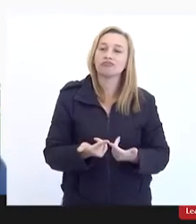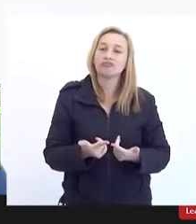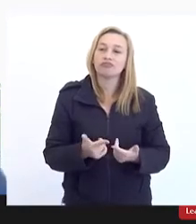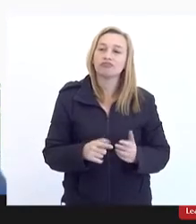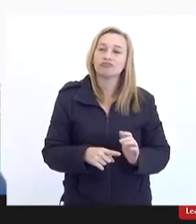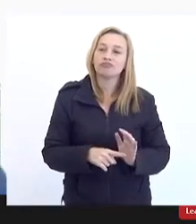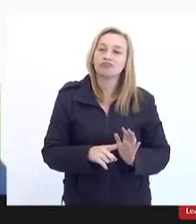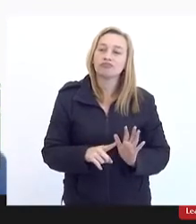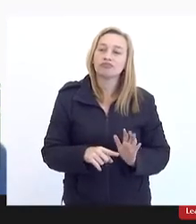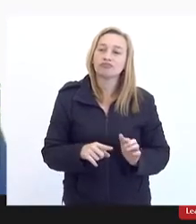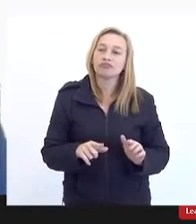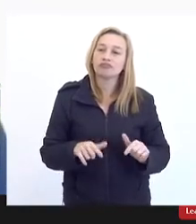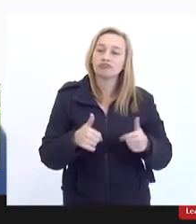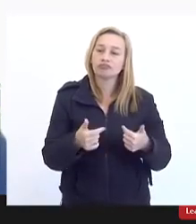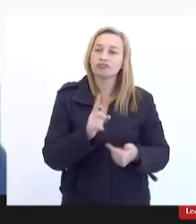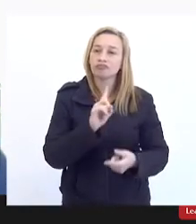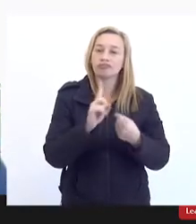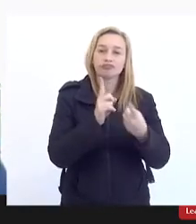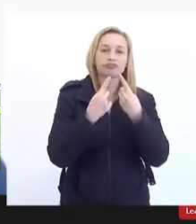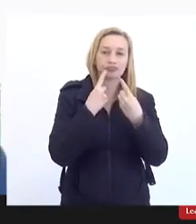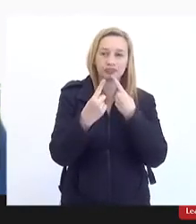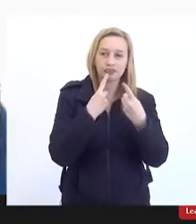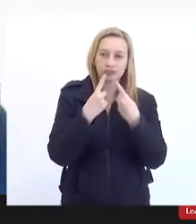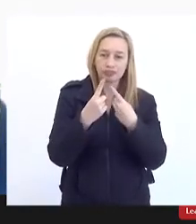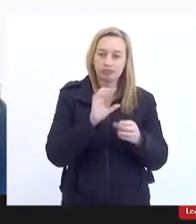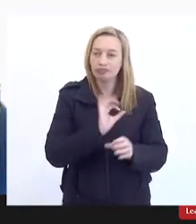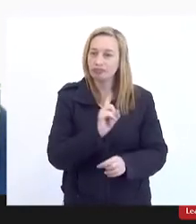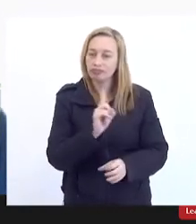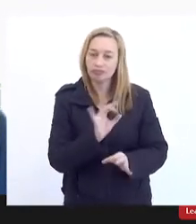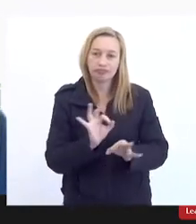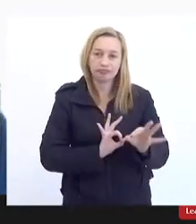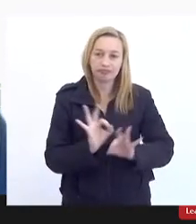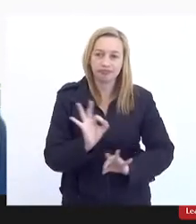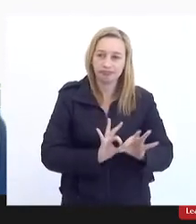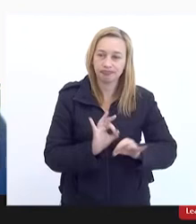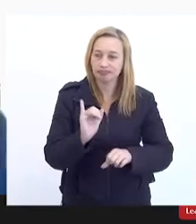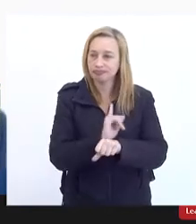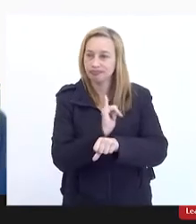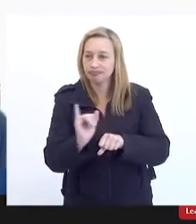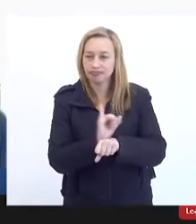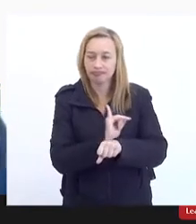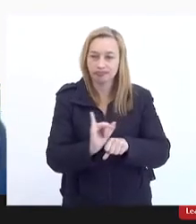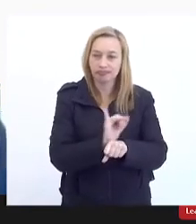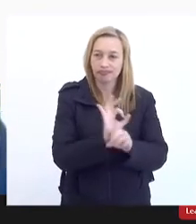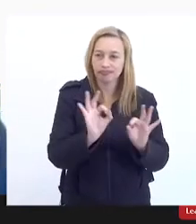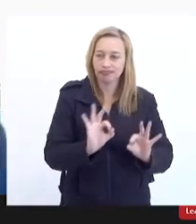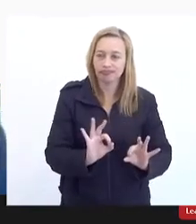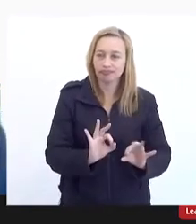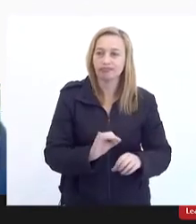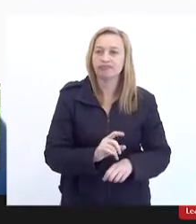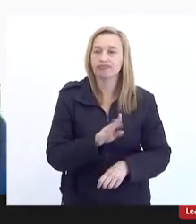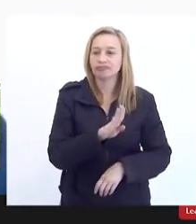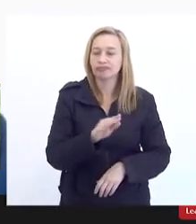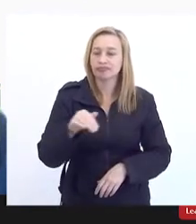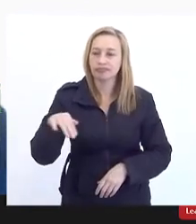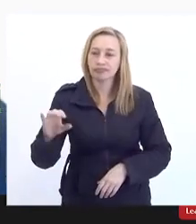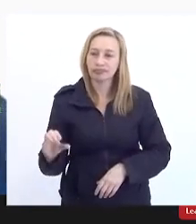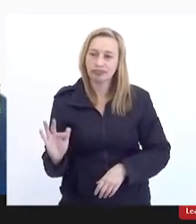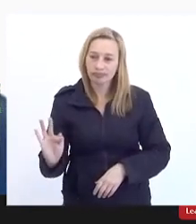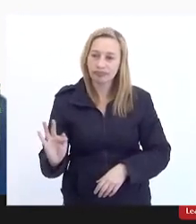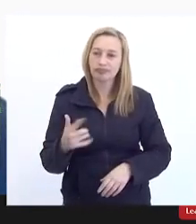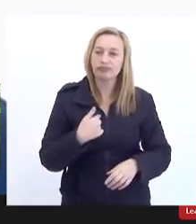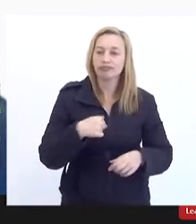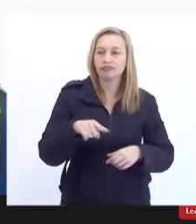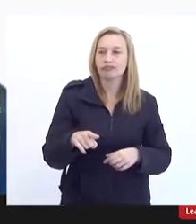e não dialogada e não preparada e elaborada que foi feita essa discussão com o BNDES nós participamos